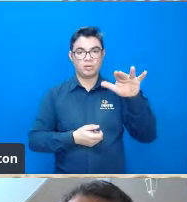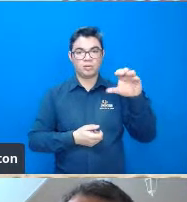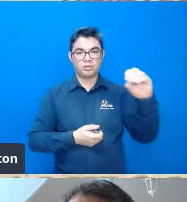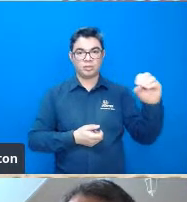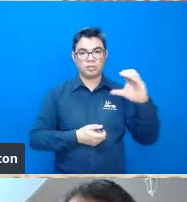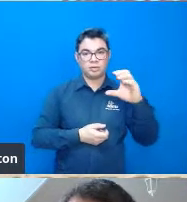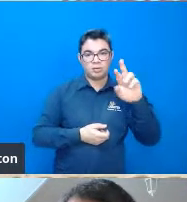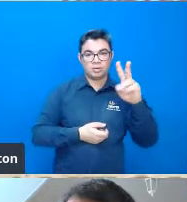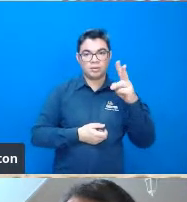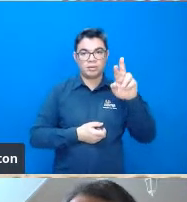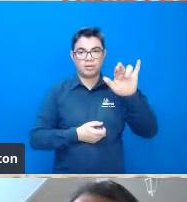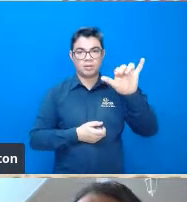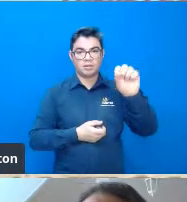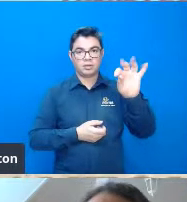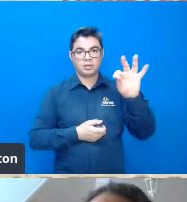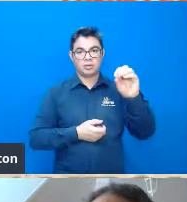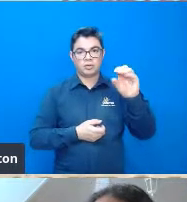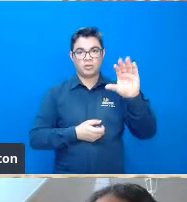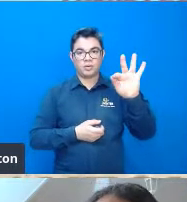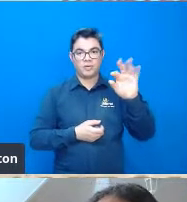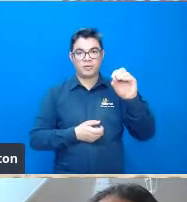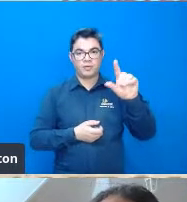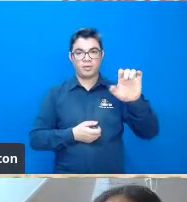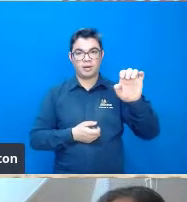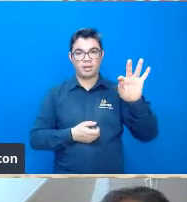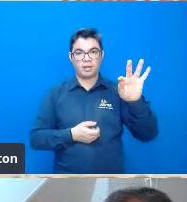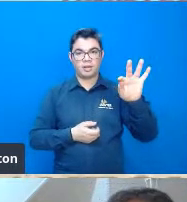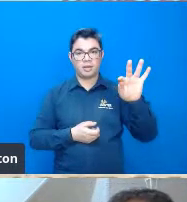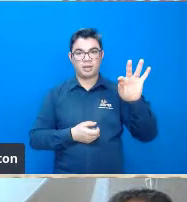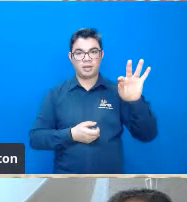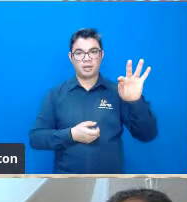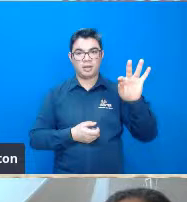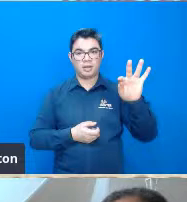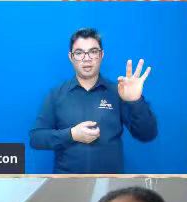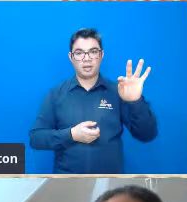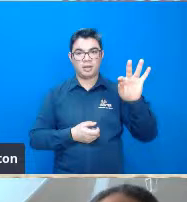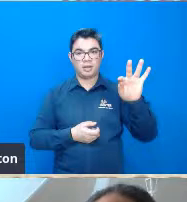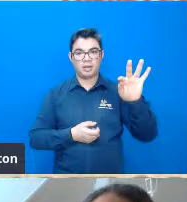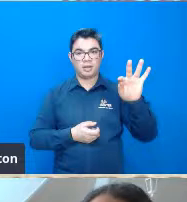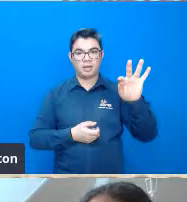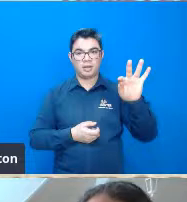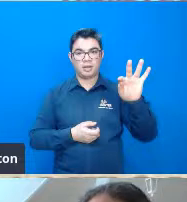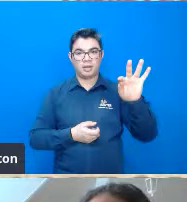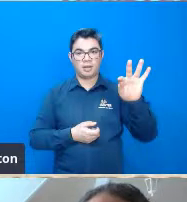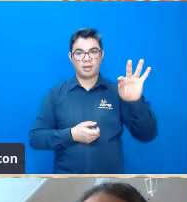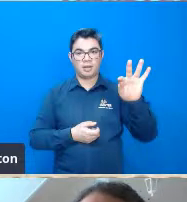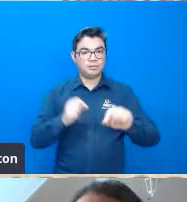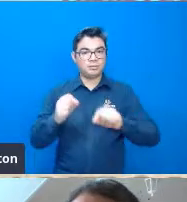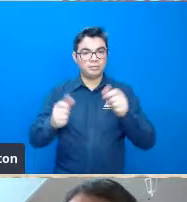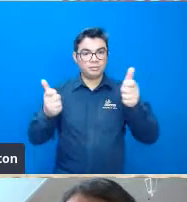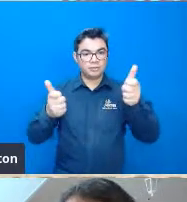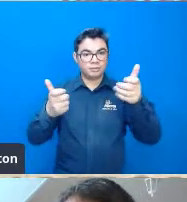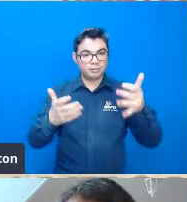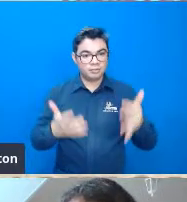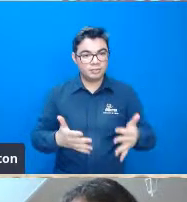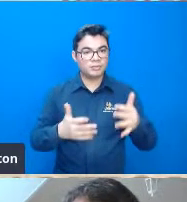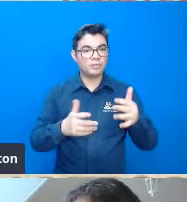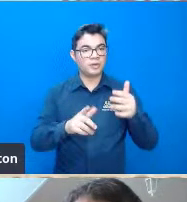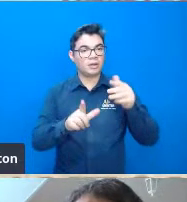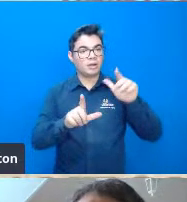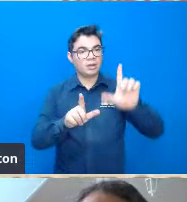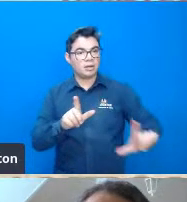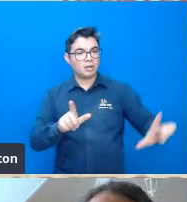oito livros em destaque e que são de elevado consumo na literatura